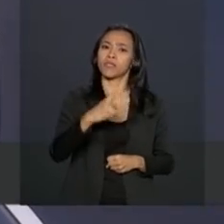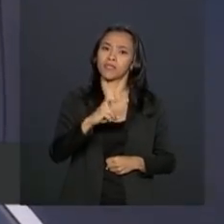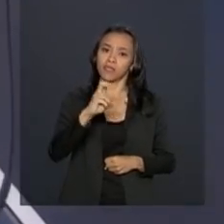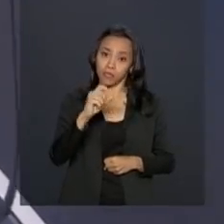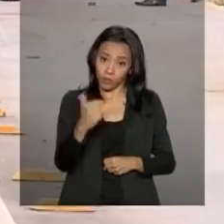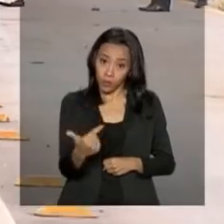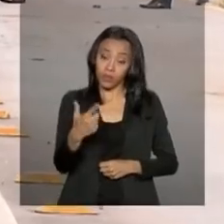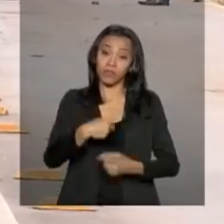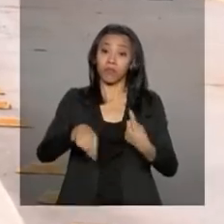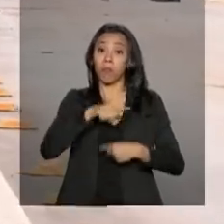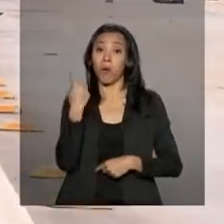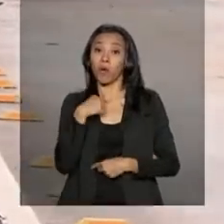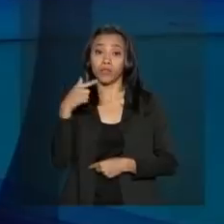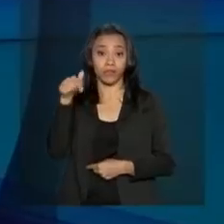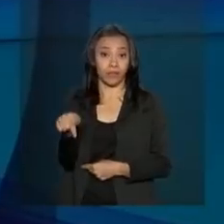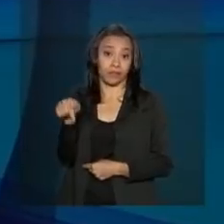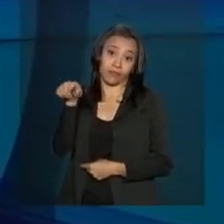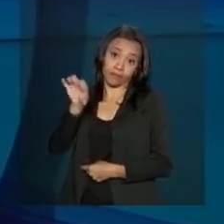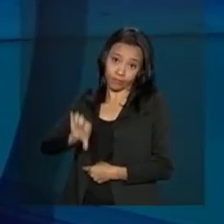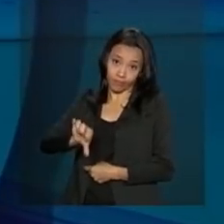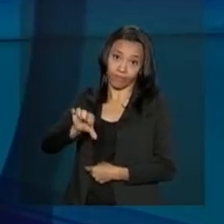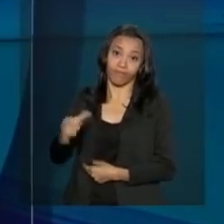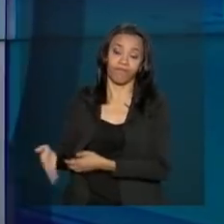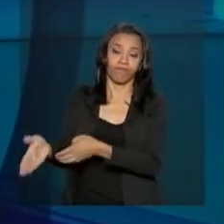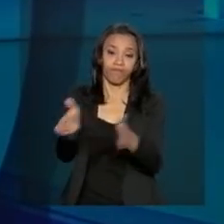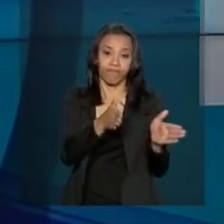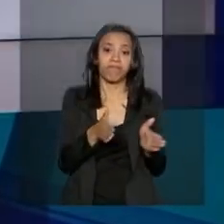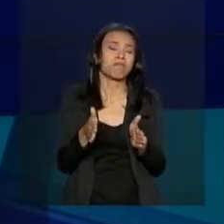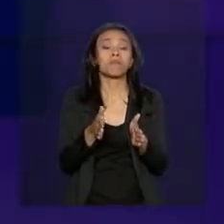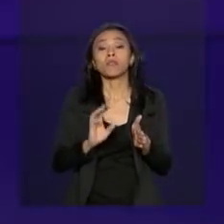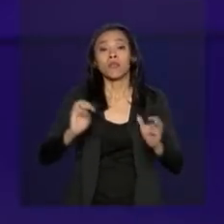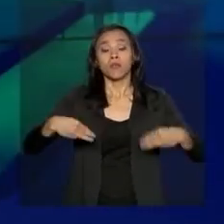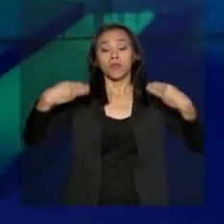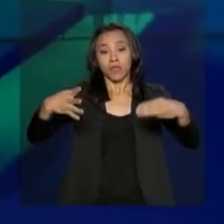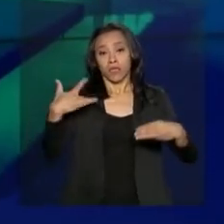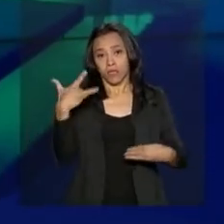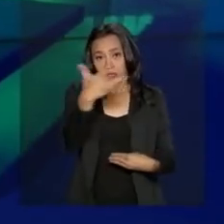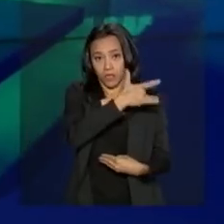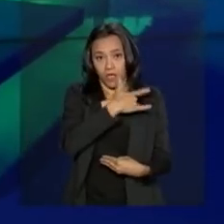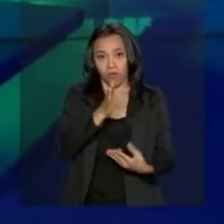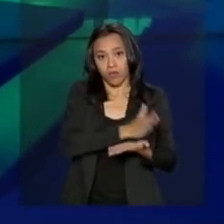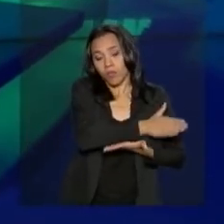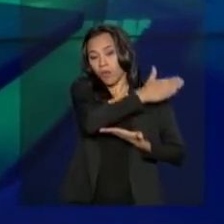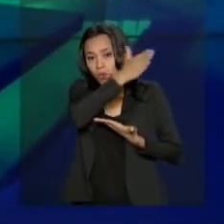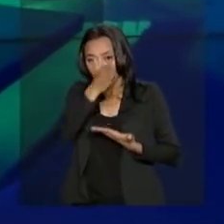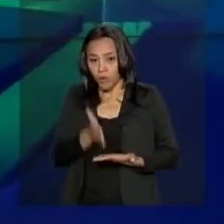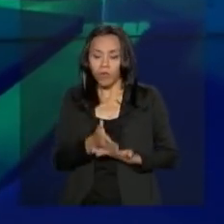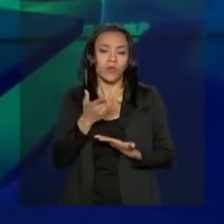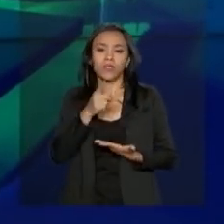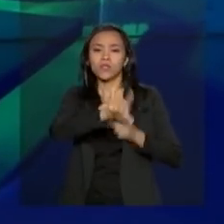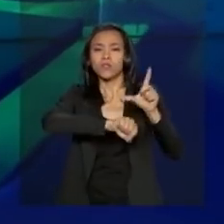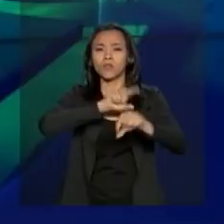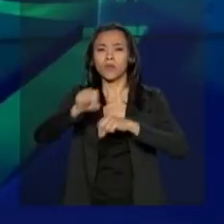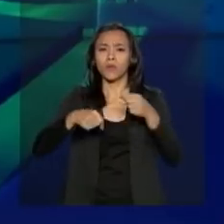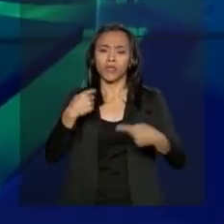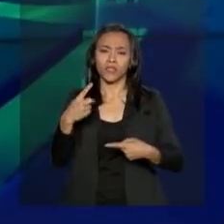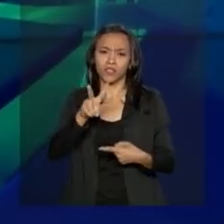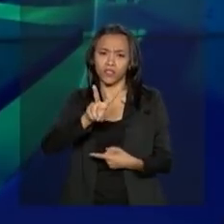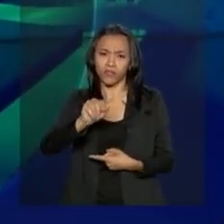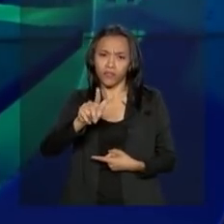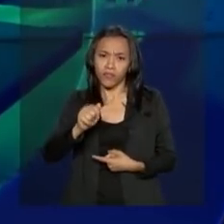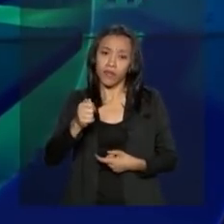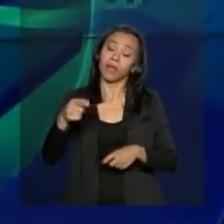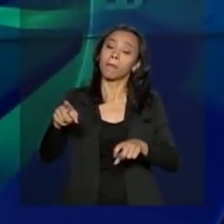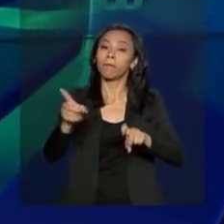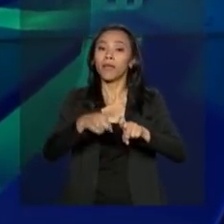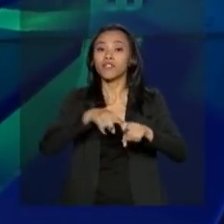79 mortes. E o Ministério da Saúde prorrogou o prazo para a escolha de vagas de médicos formados fora do país,